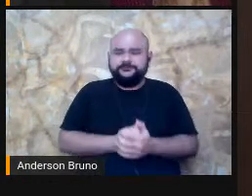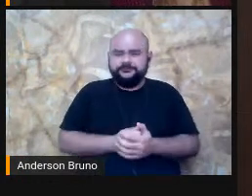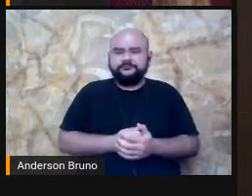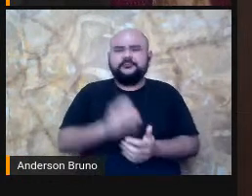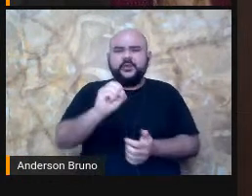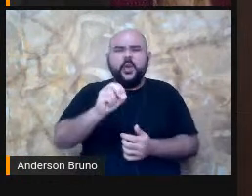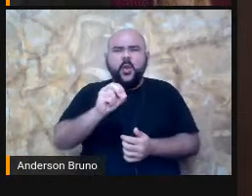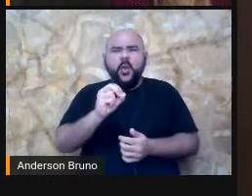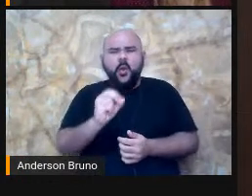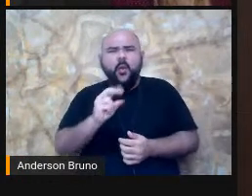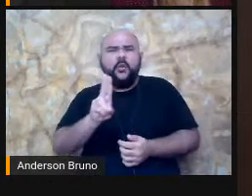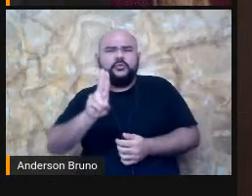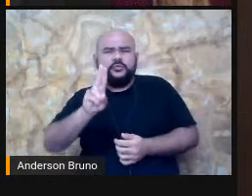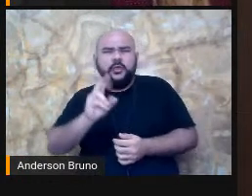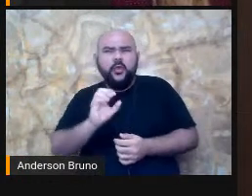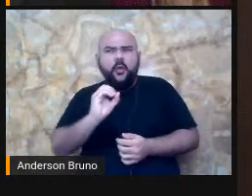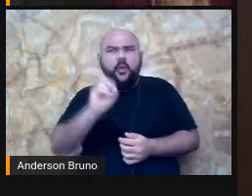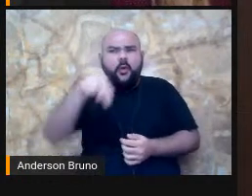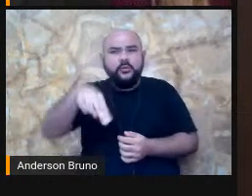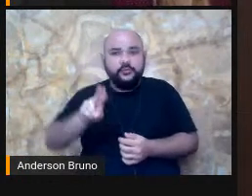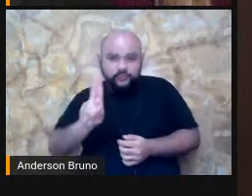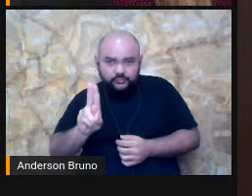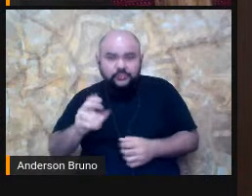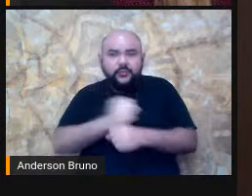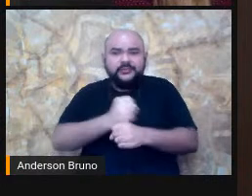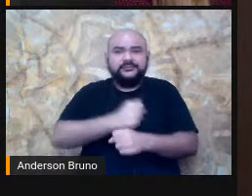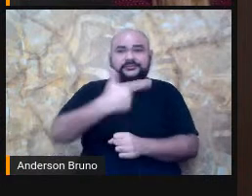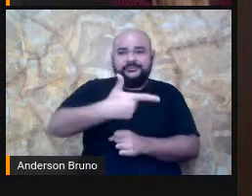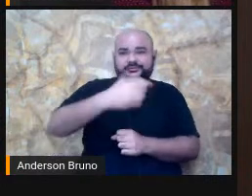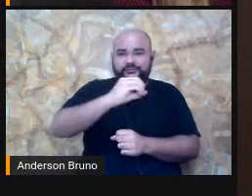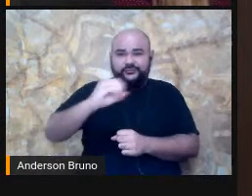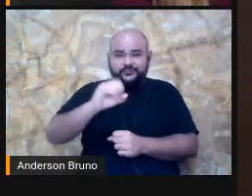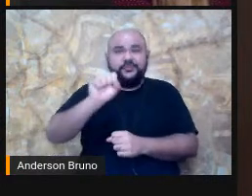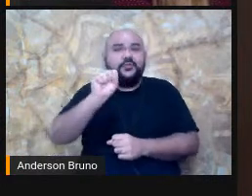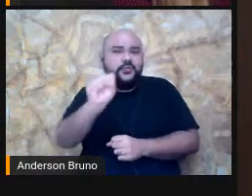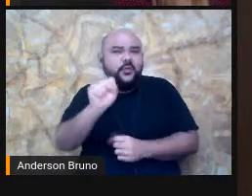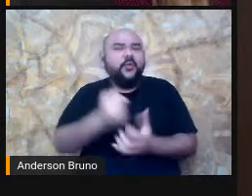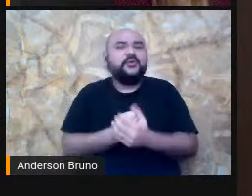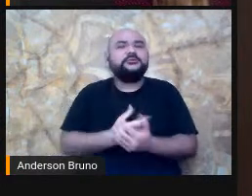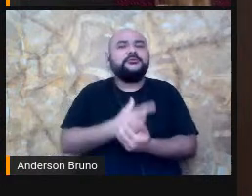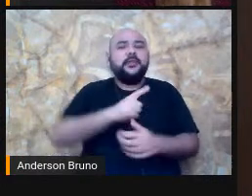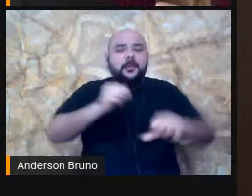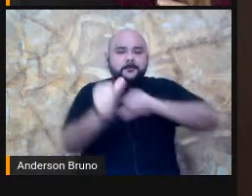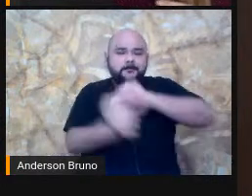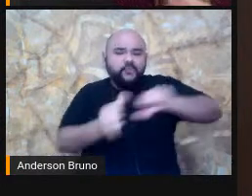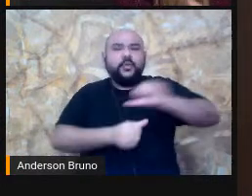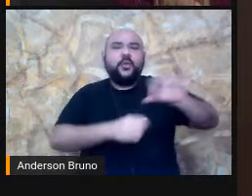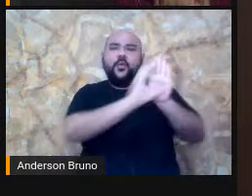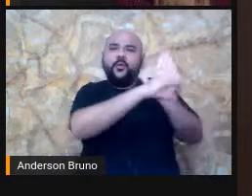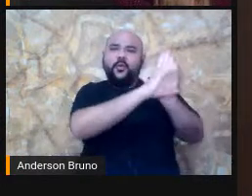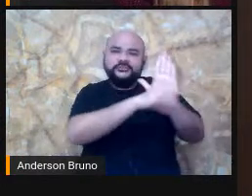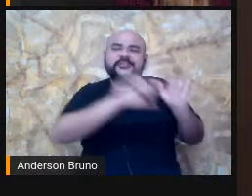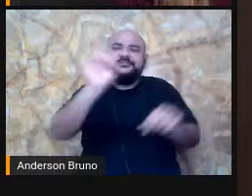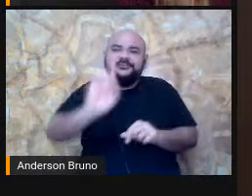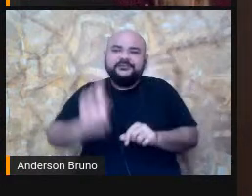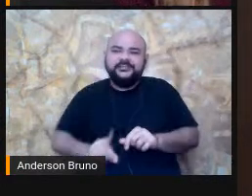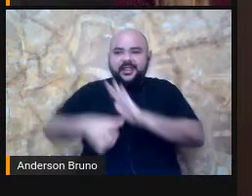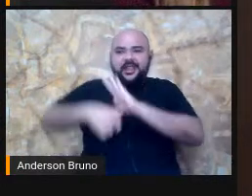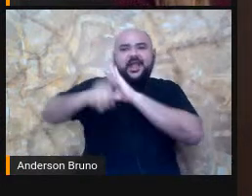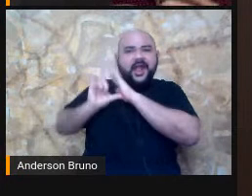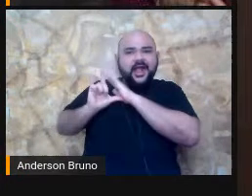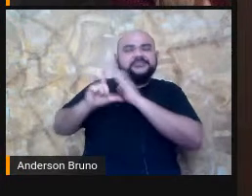consagrou uma mudança, né, de paradigma na concepção de deficiência, né? Então, antes daquela condição médica, né,